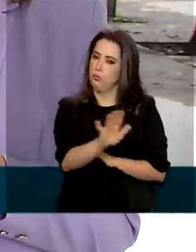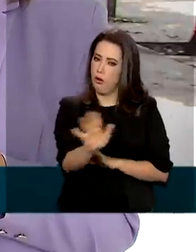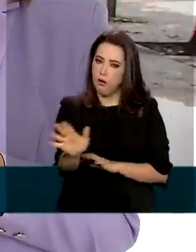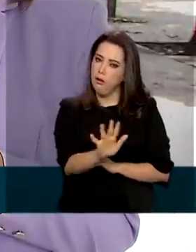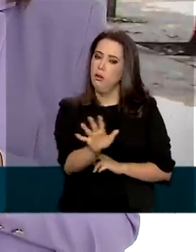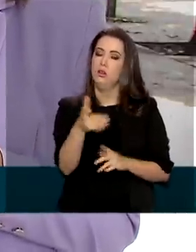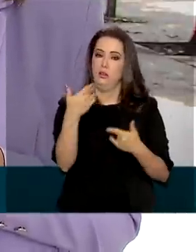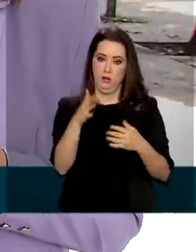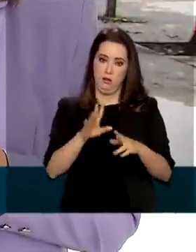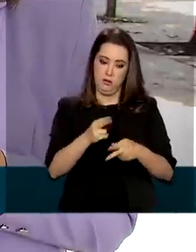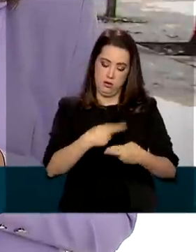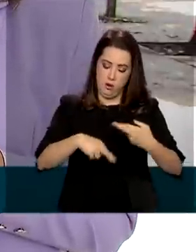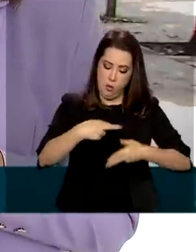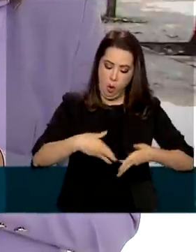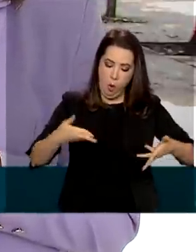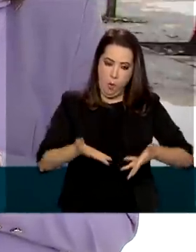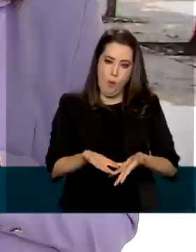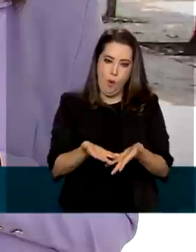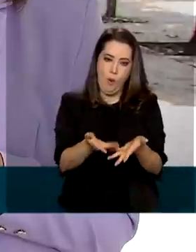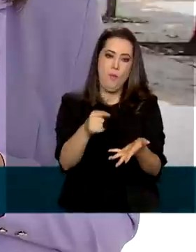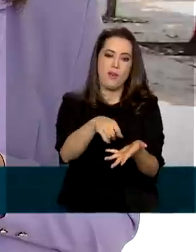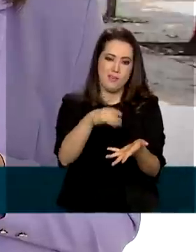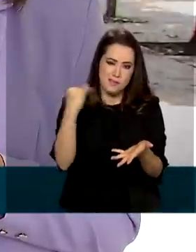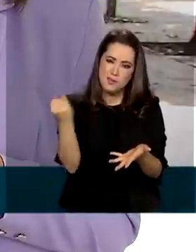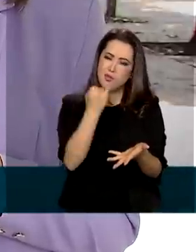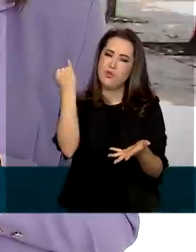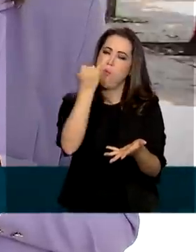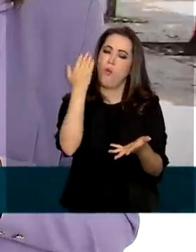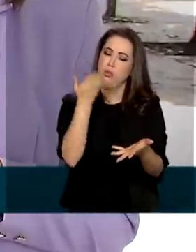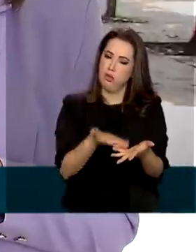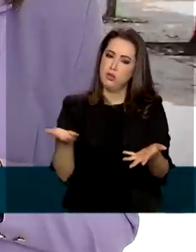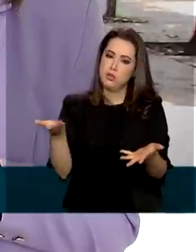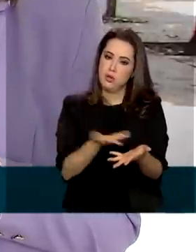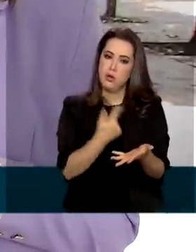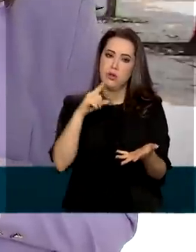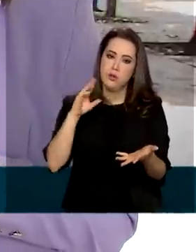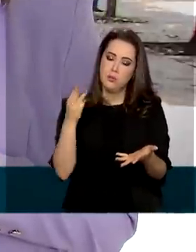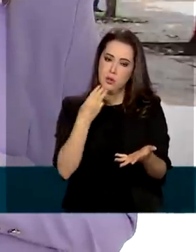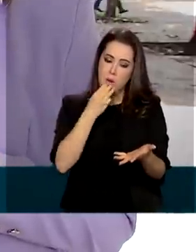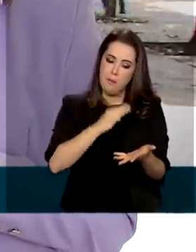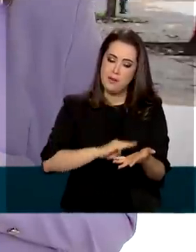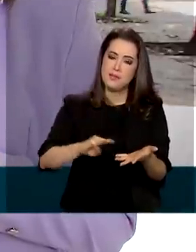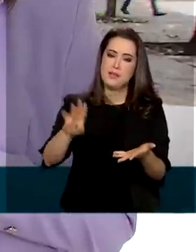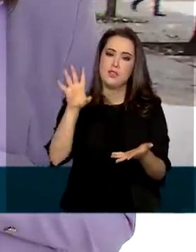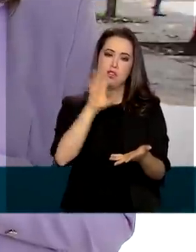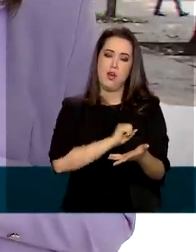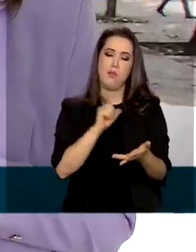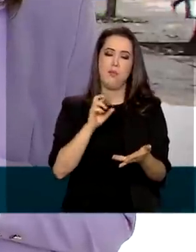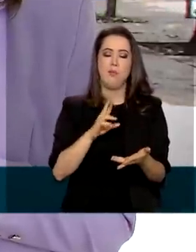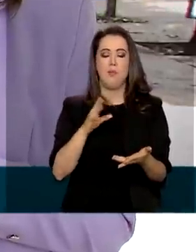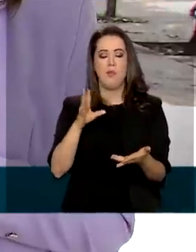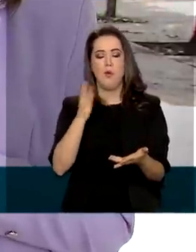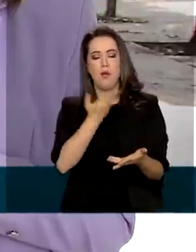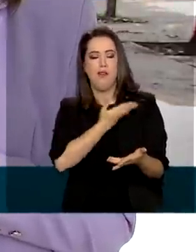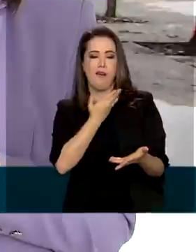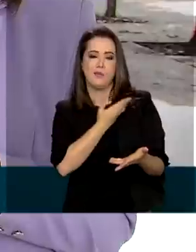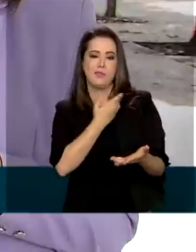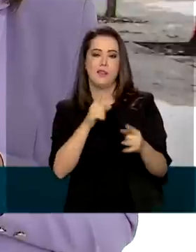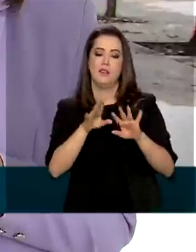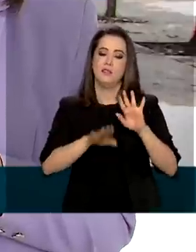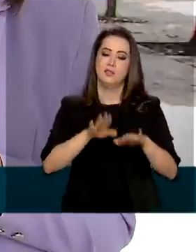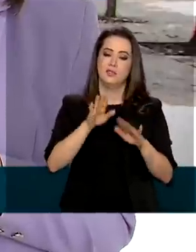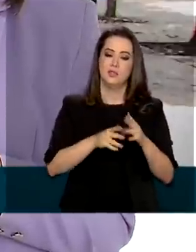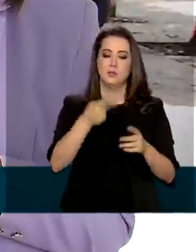um significado mais que especial. Se tornou uma mensagem concreta de amor e amizade, quando tantos ainda